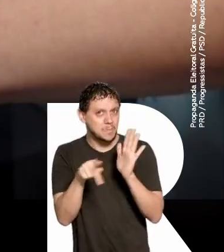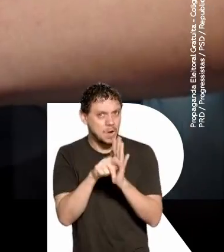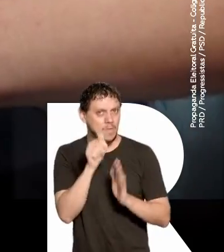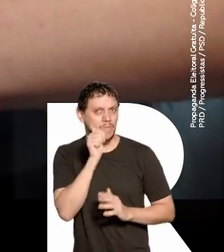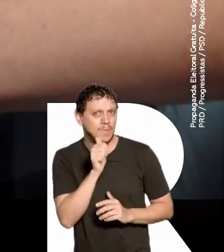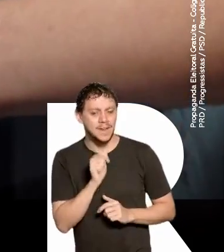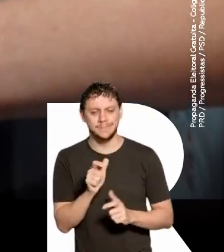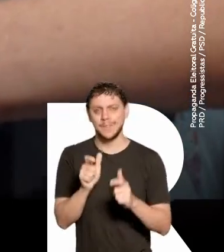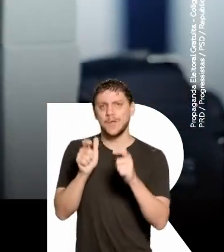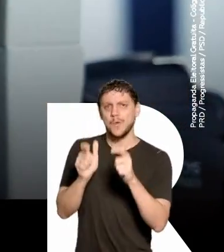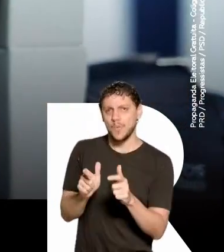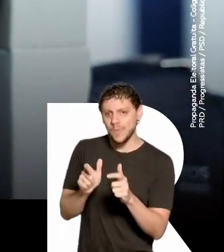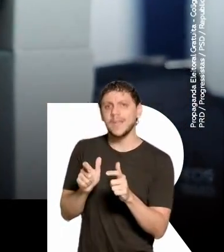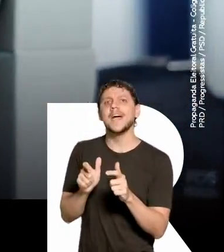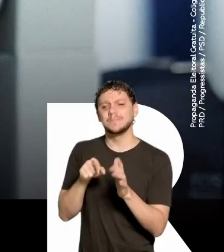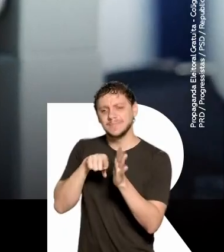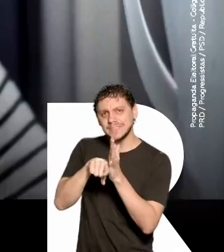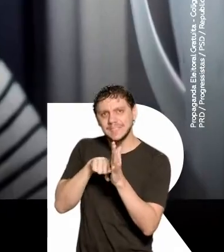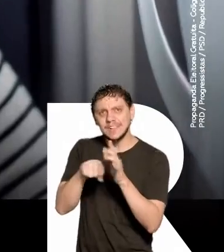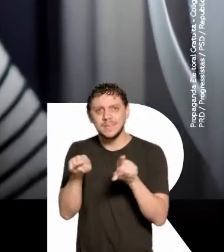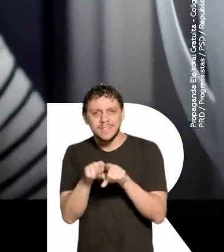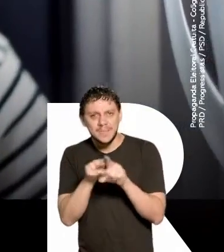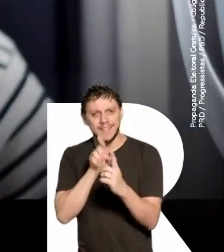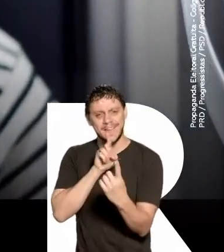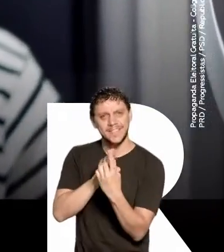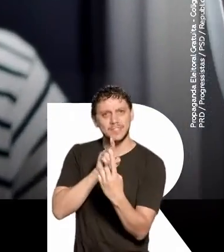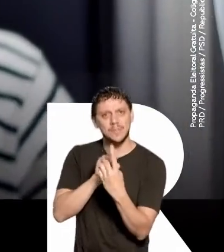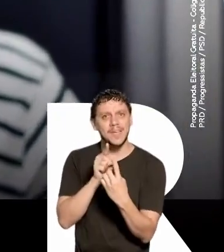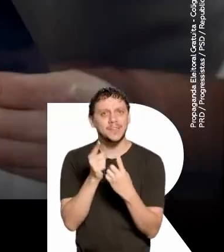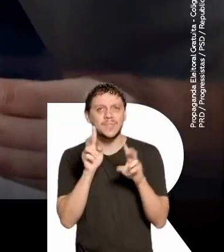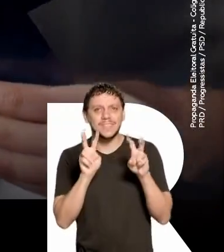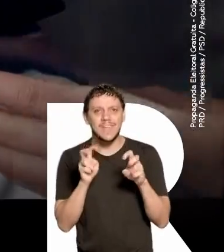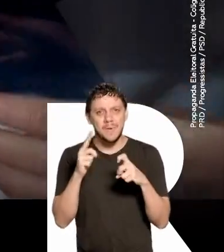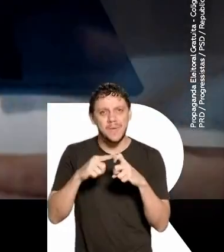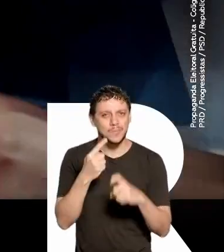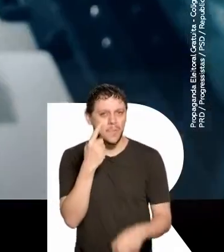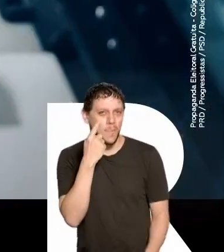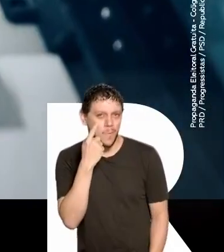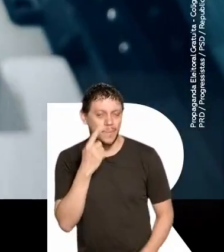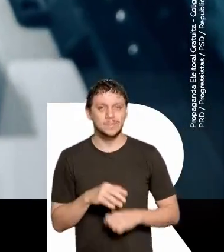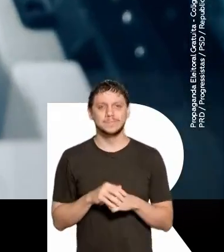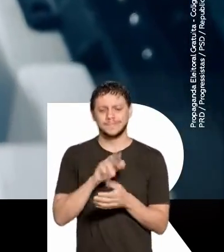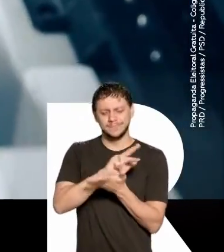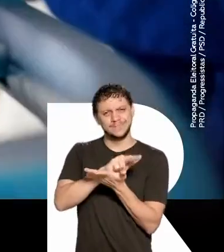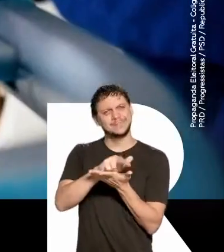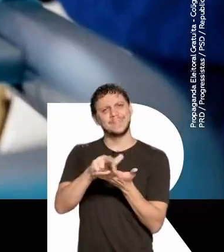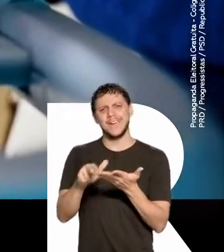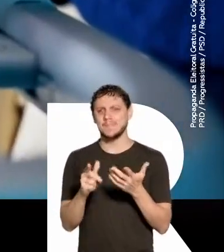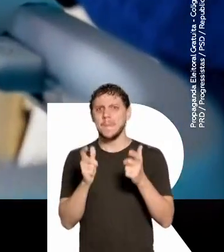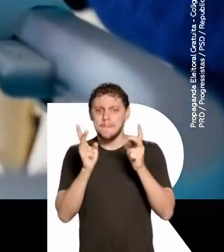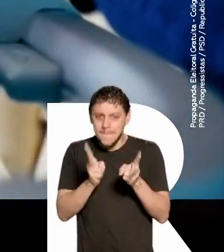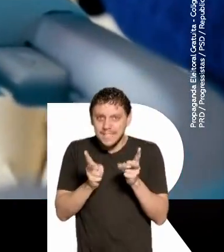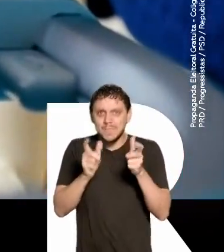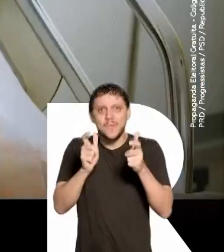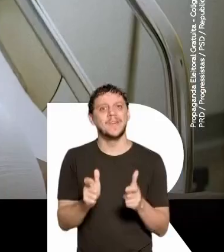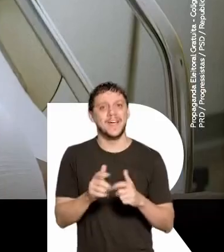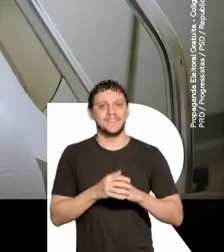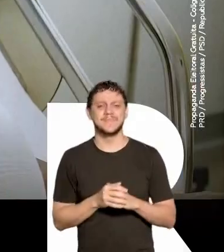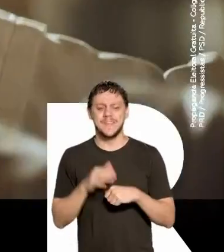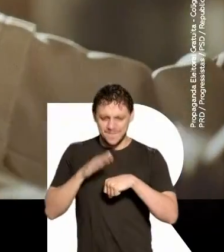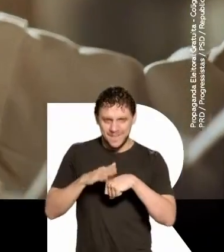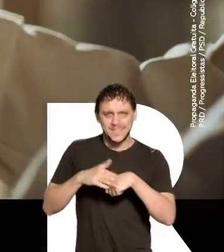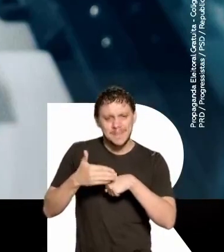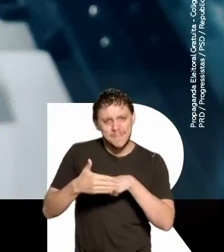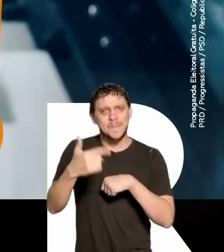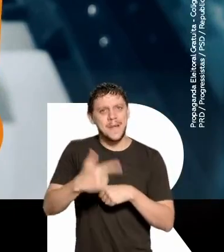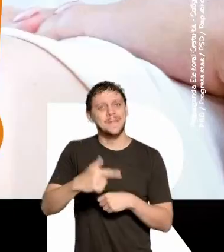mulheres, local de exames e atendimentos oftalmológicos, vários serviços em um único local. Vai